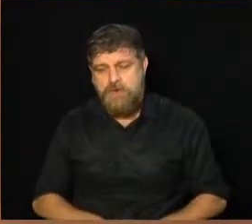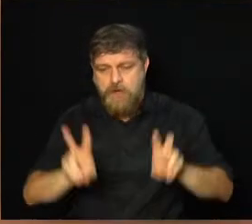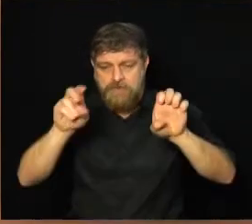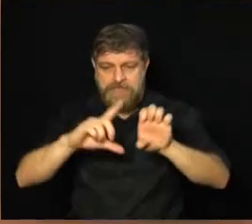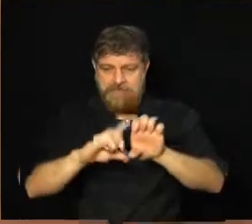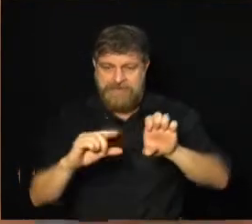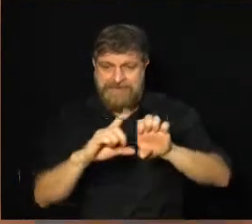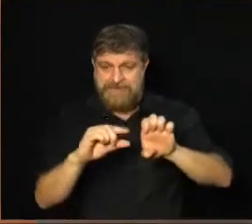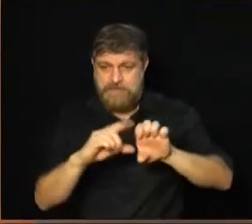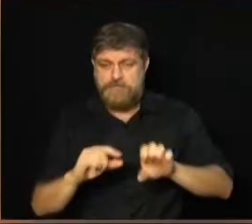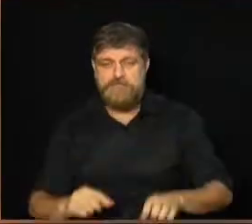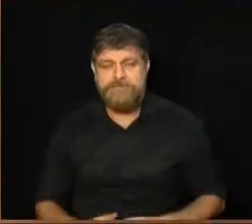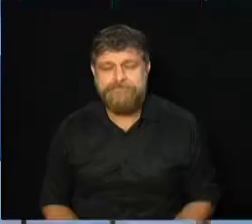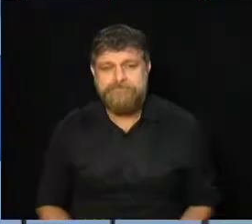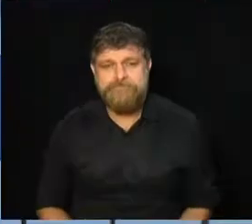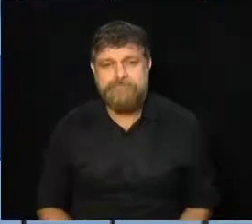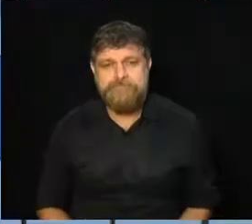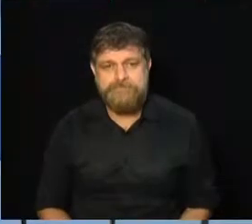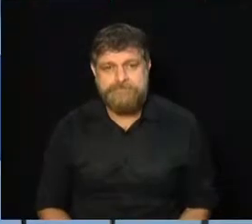de outros profissionais.